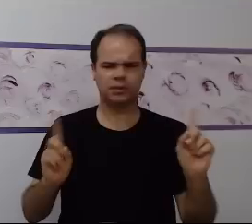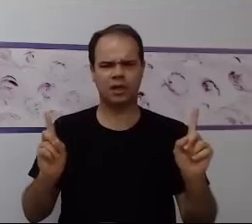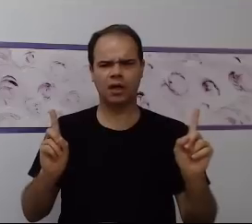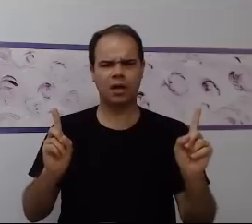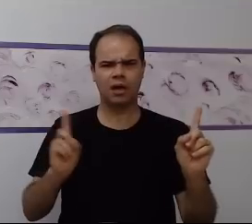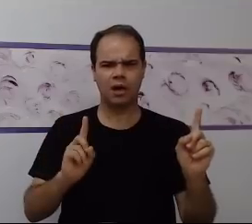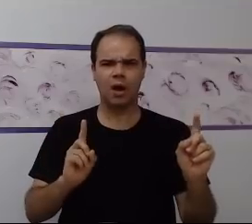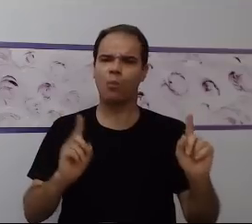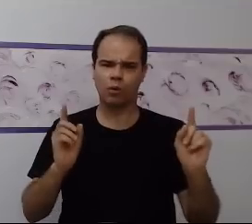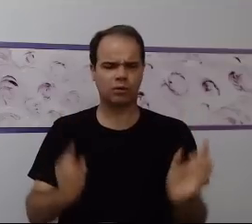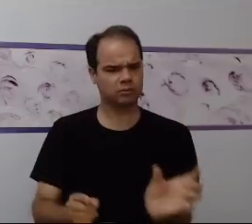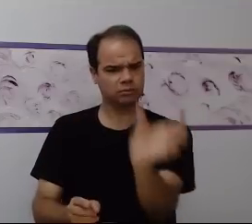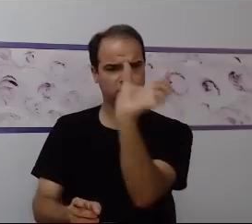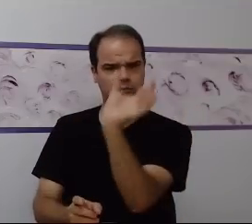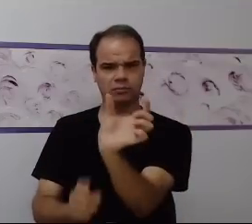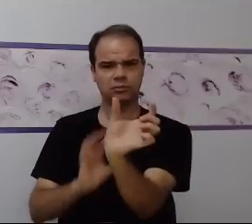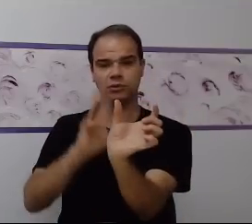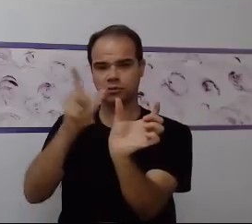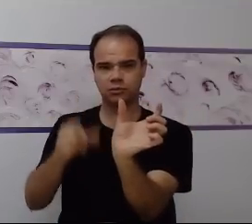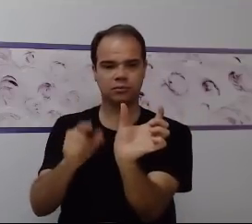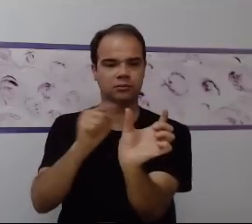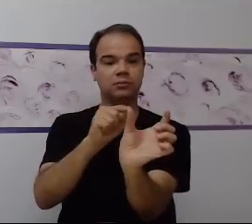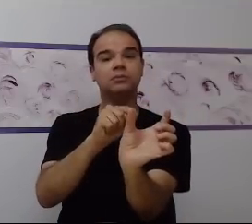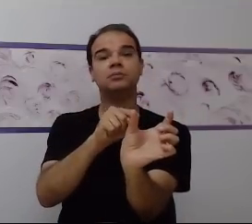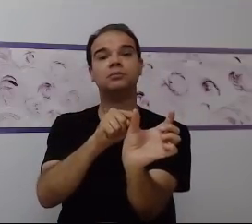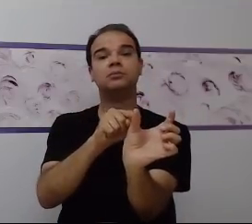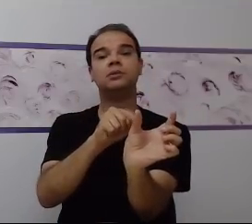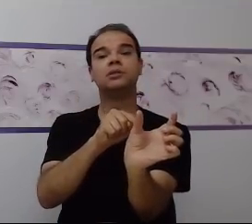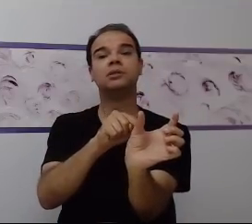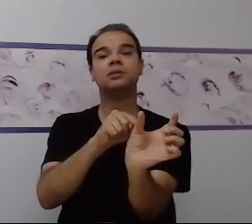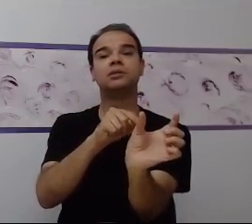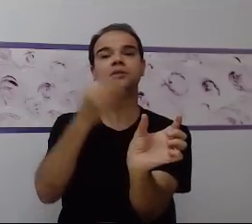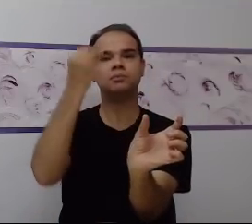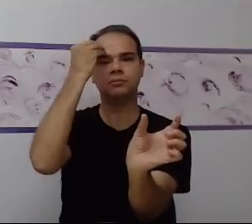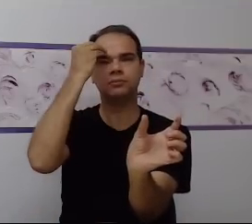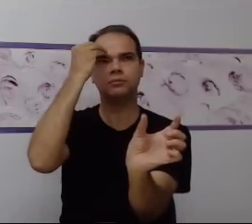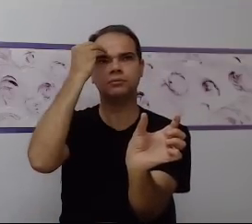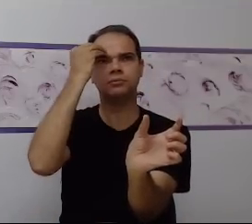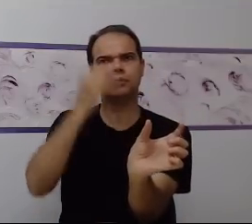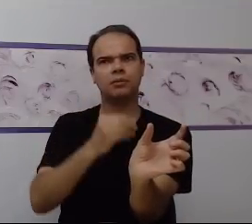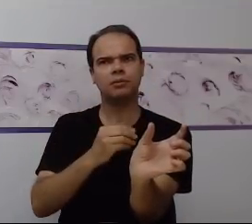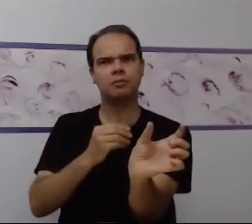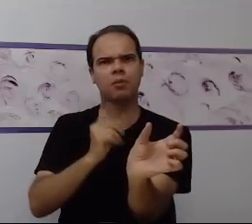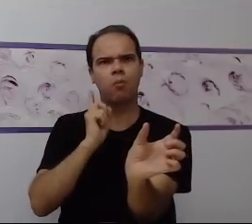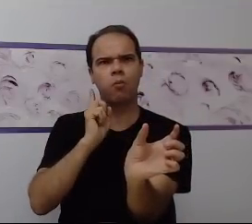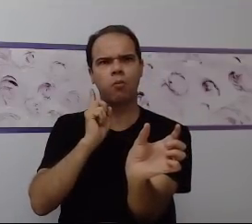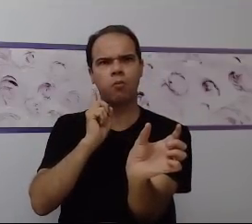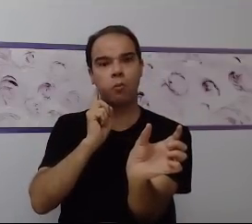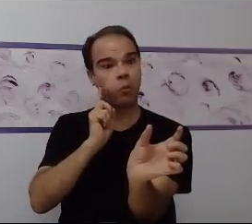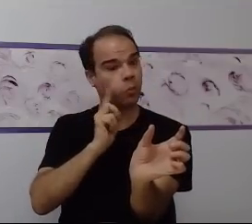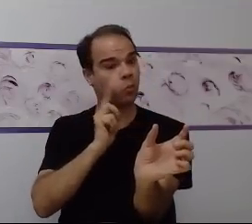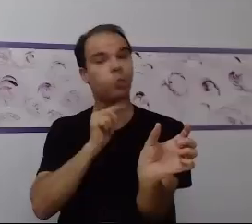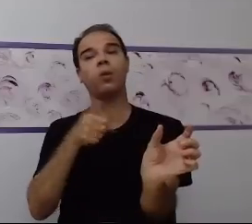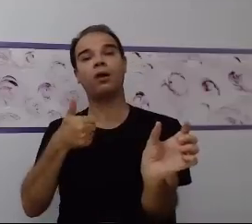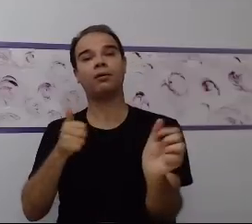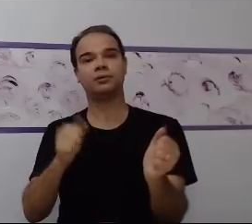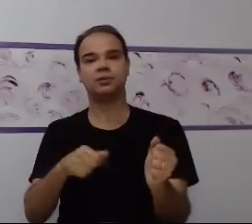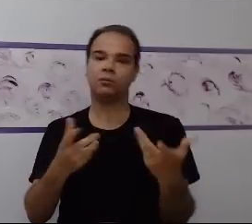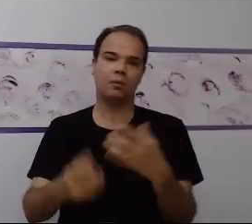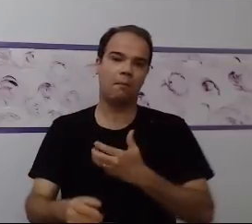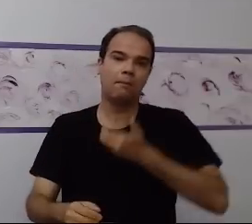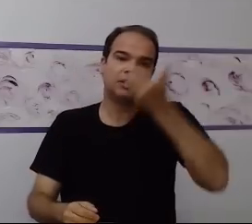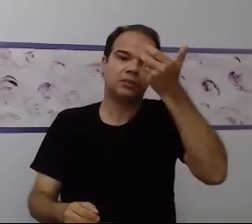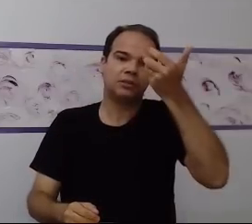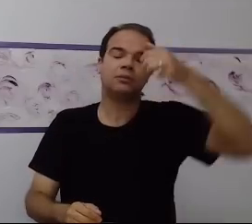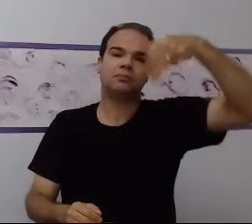palavra, ela se atém à imagem global. Como ela aprende a questão da imagem da maçã, ele também